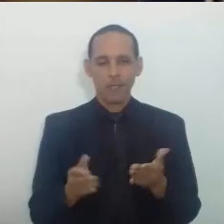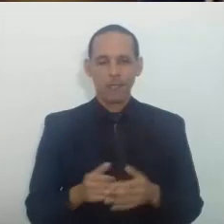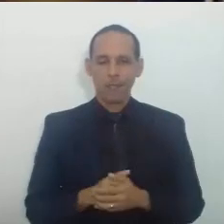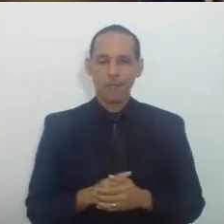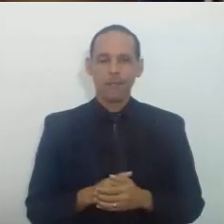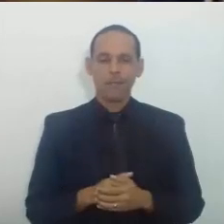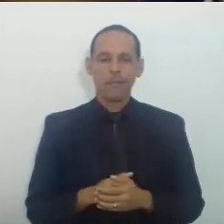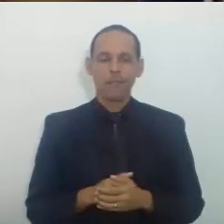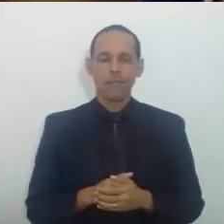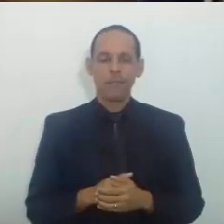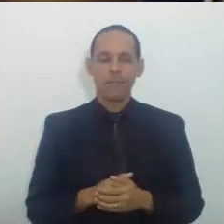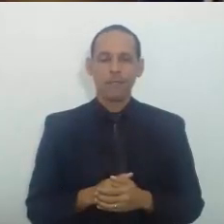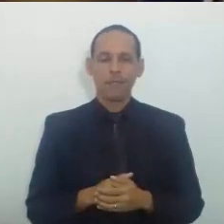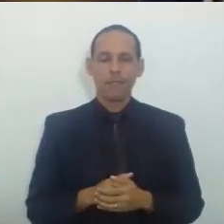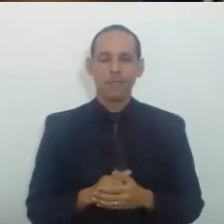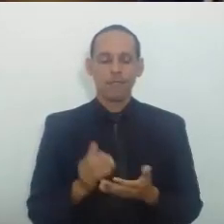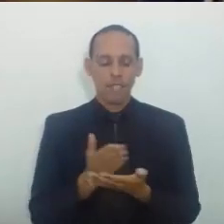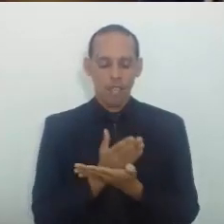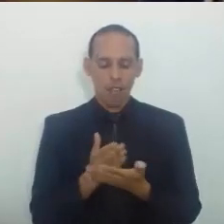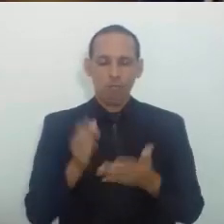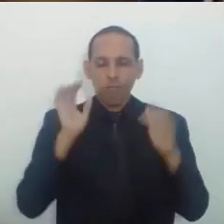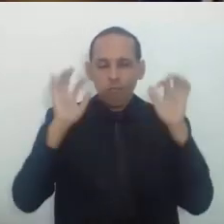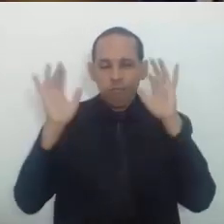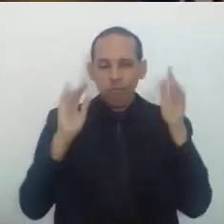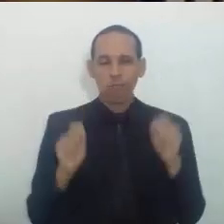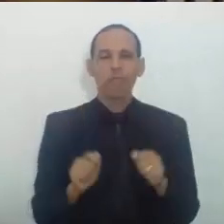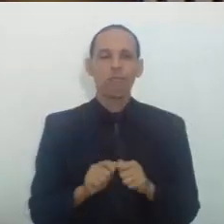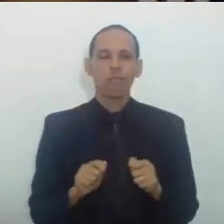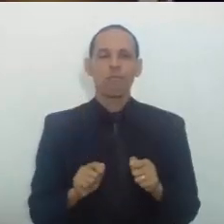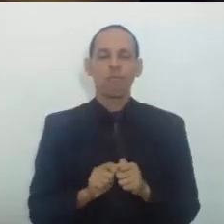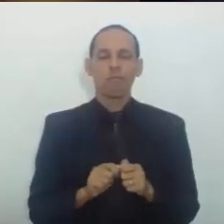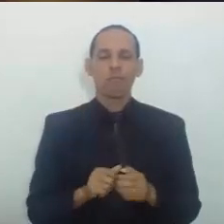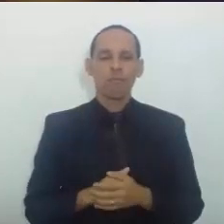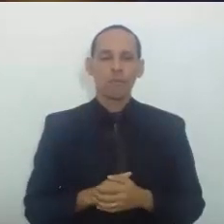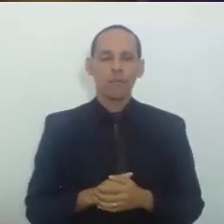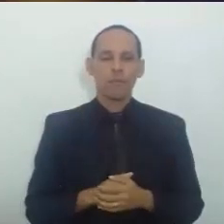Faço algumas Ponderações Sobre Isso